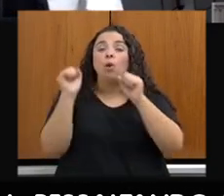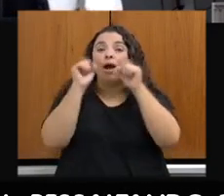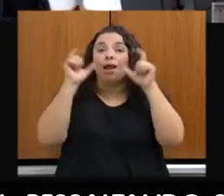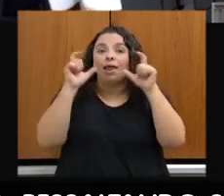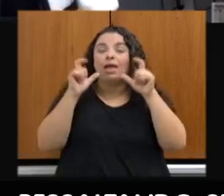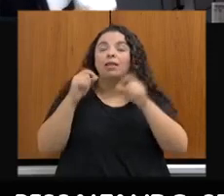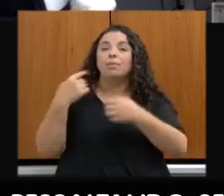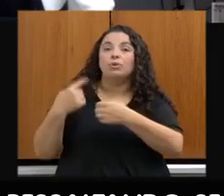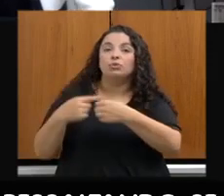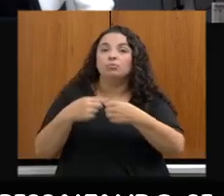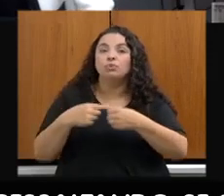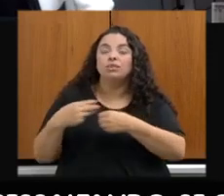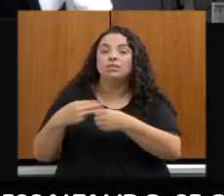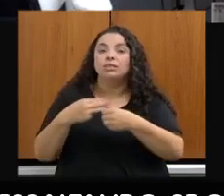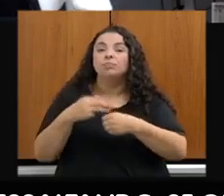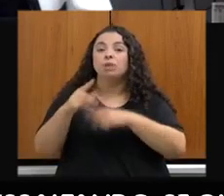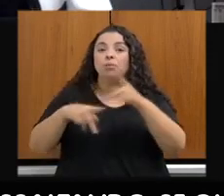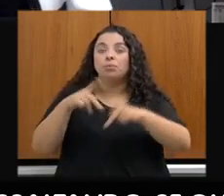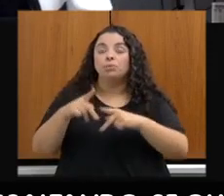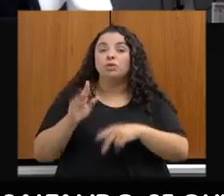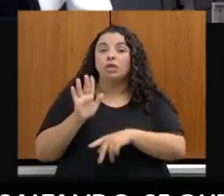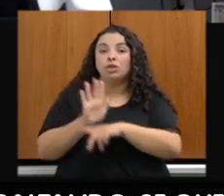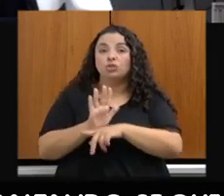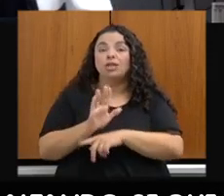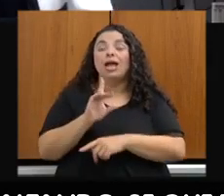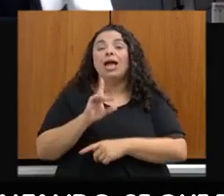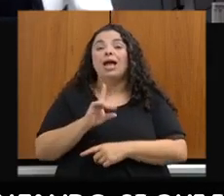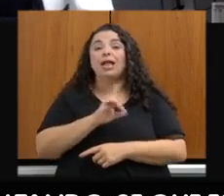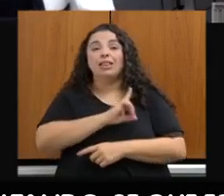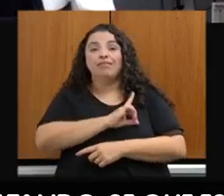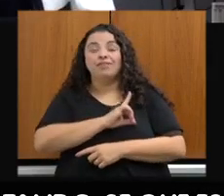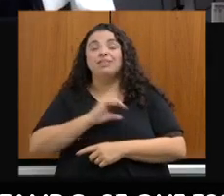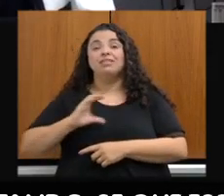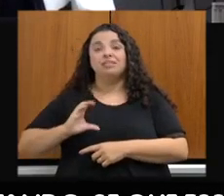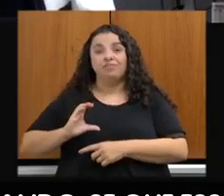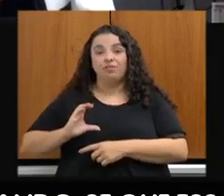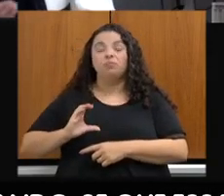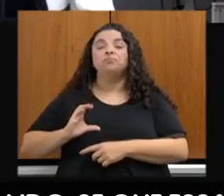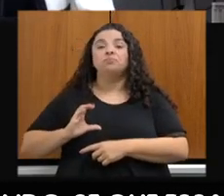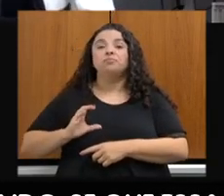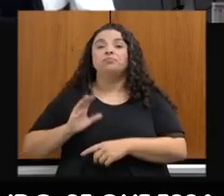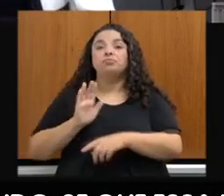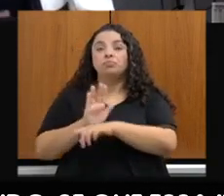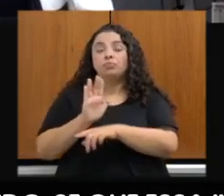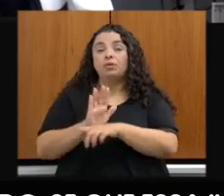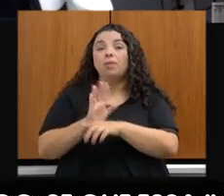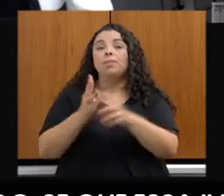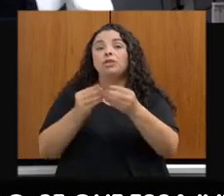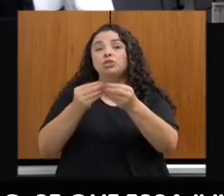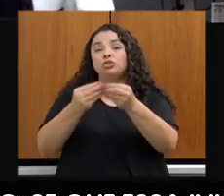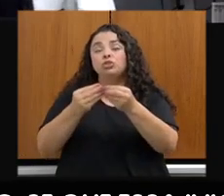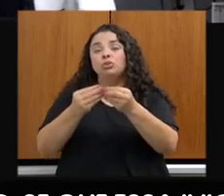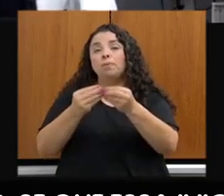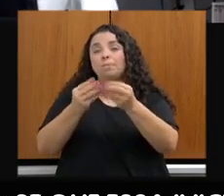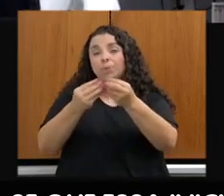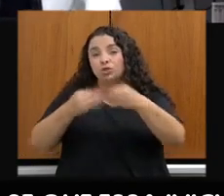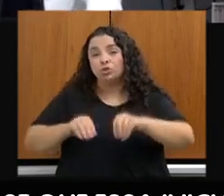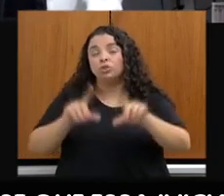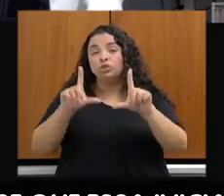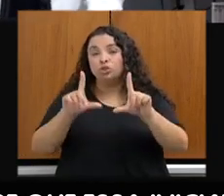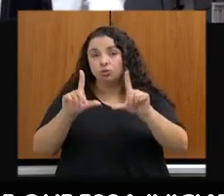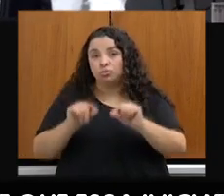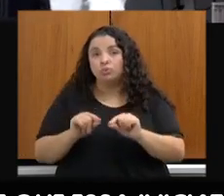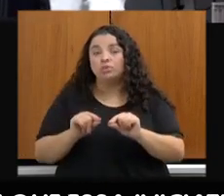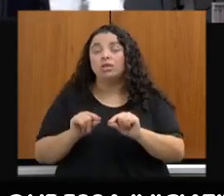e ajudar a defesa civil na sua ação de redução de impacto, de fato, para a população desses eventos